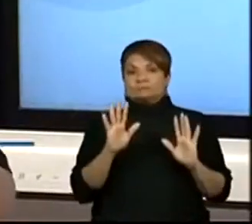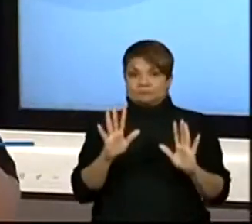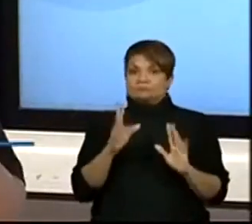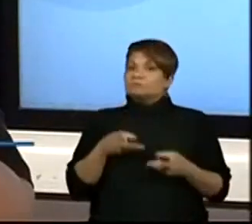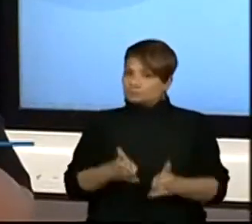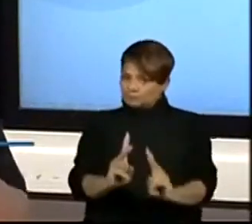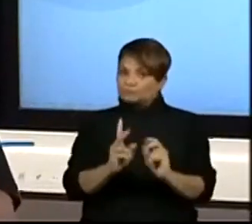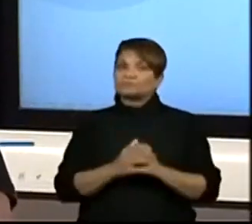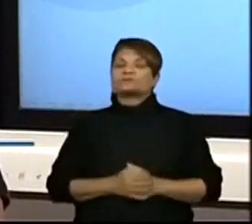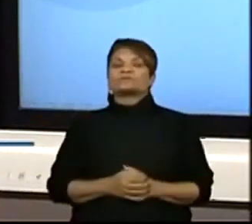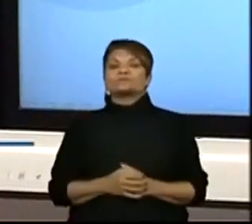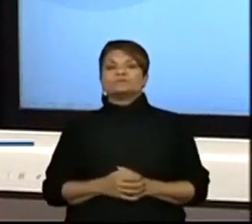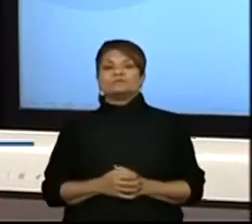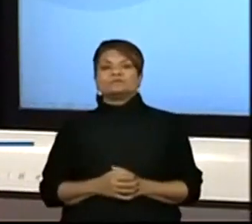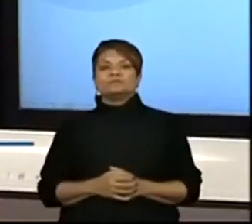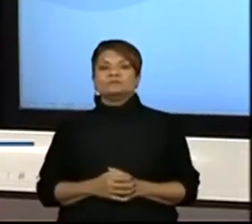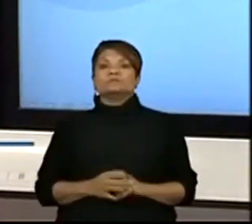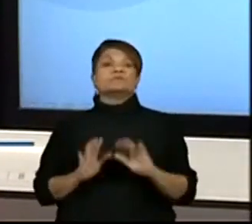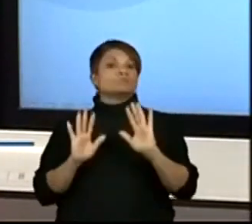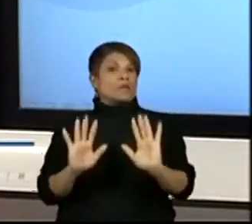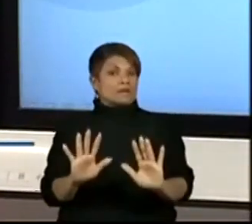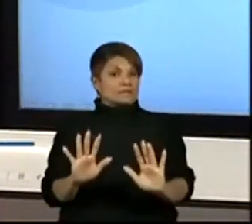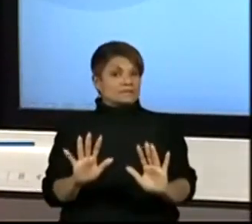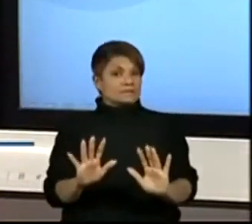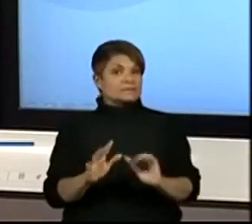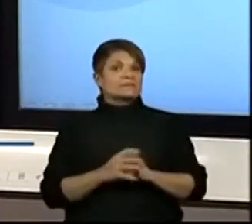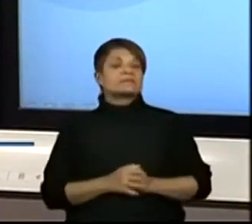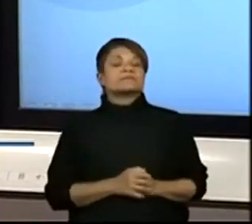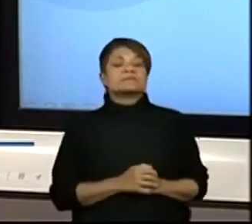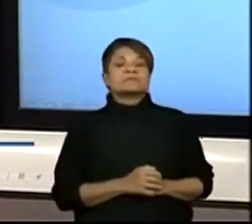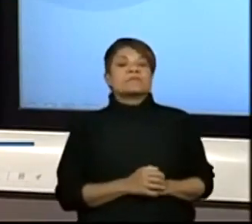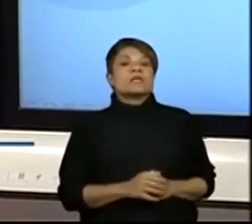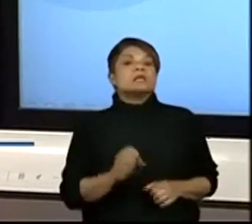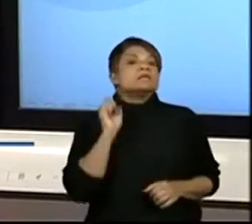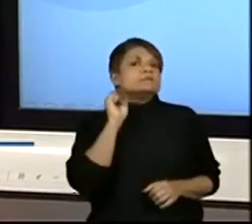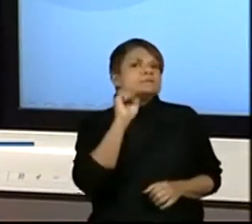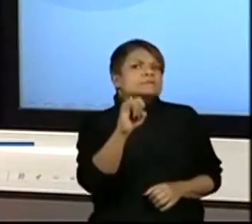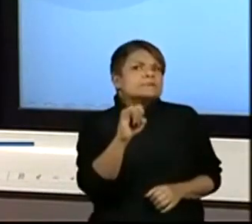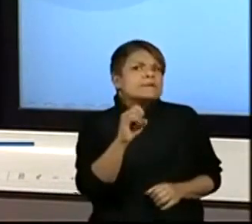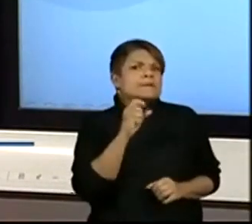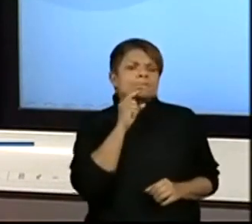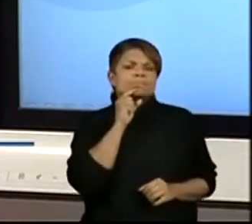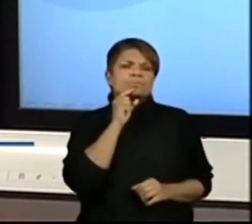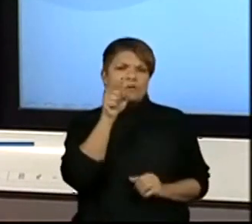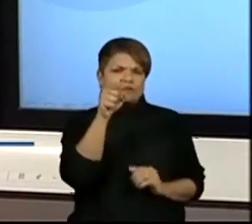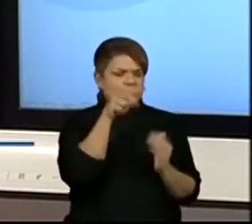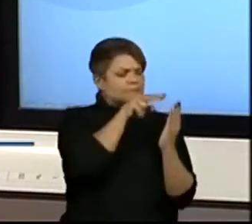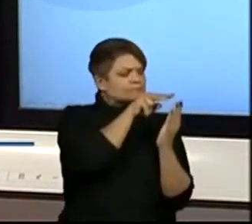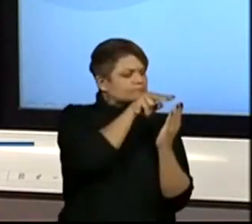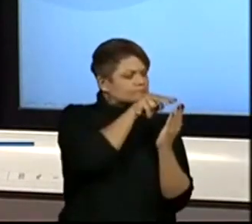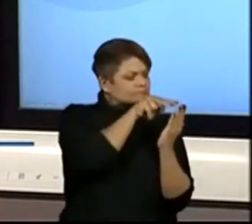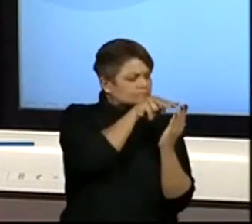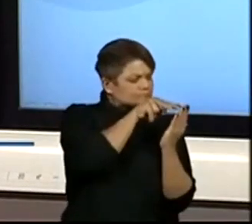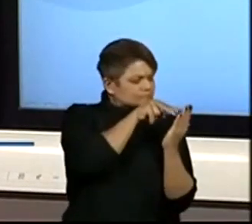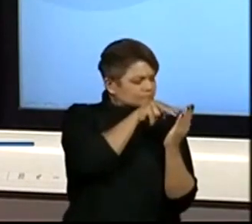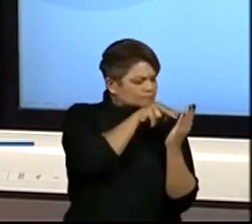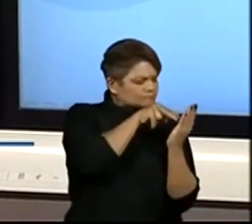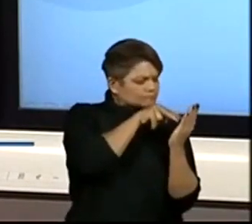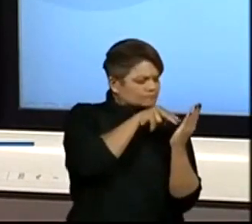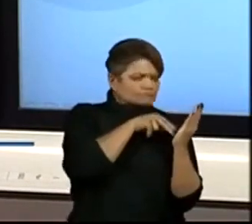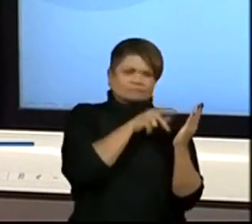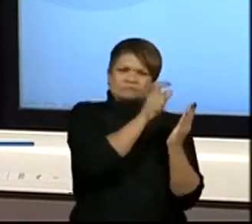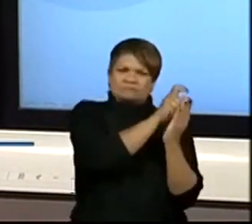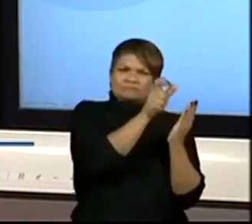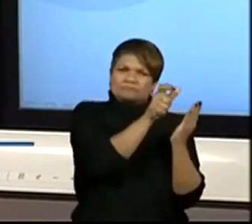Continuando. Mas, se tivermos no meio de uma leitura, com diversas